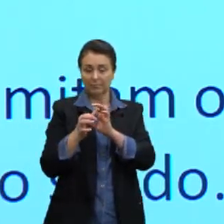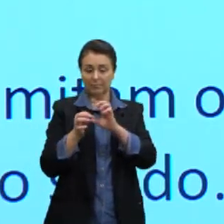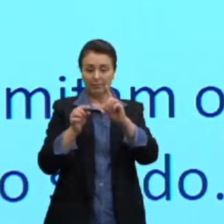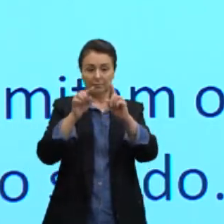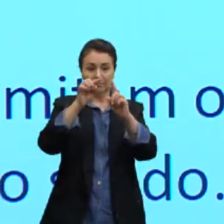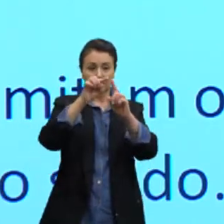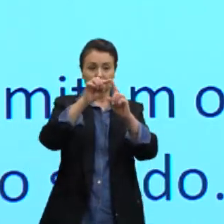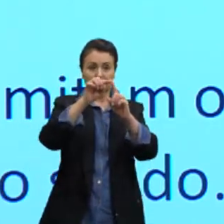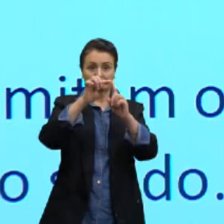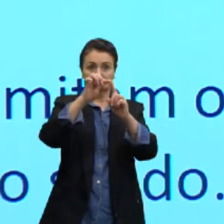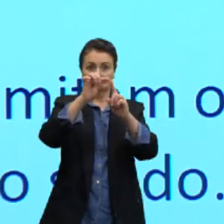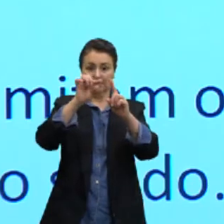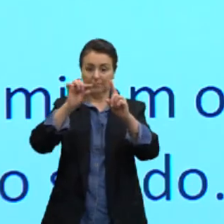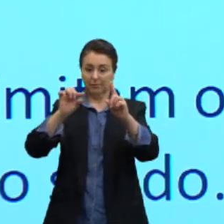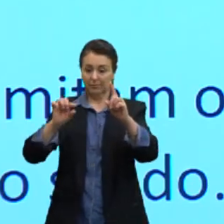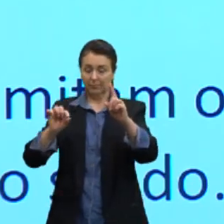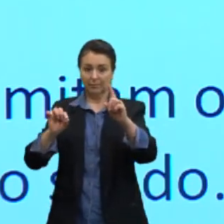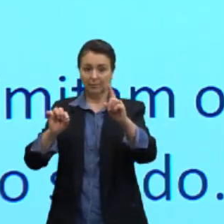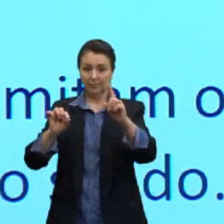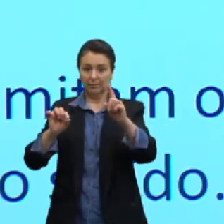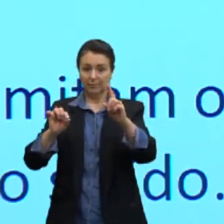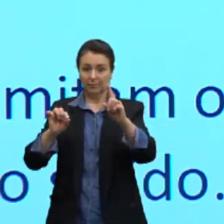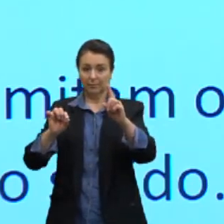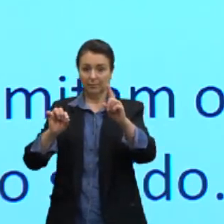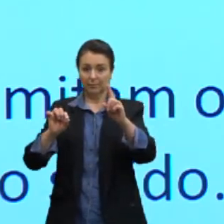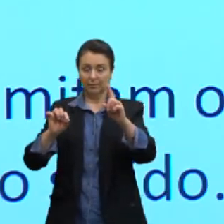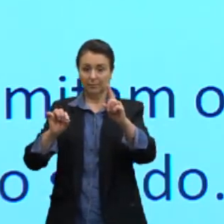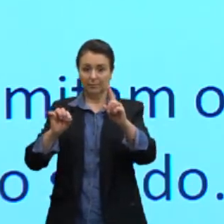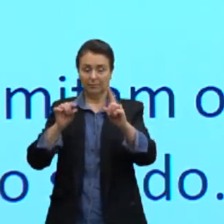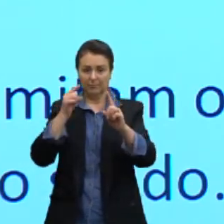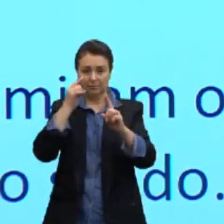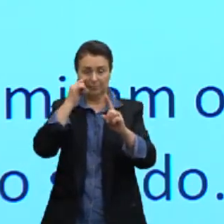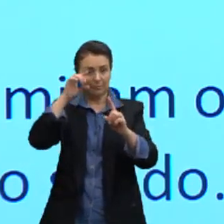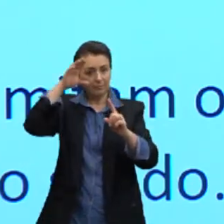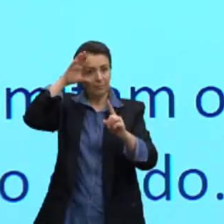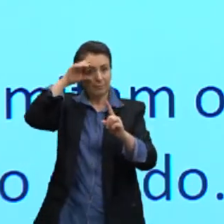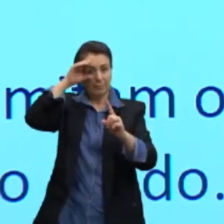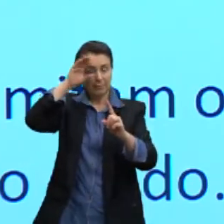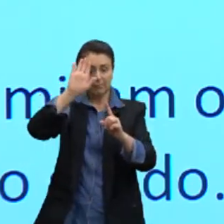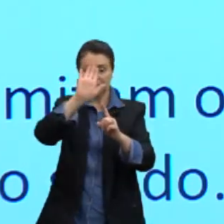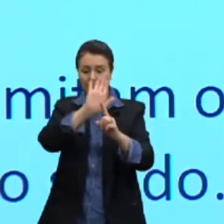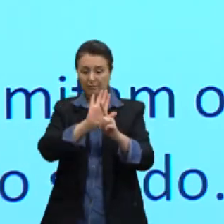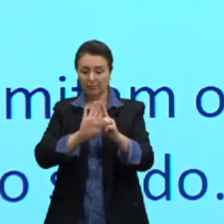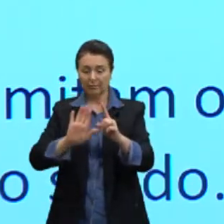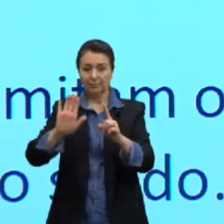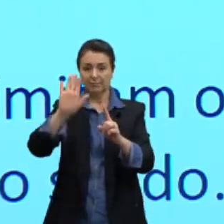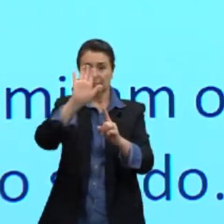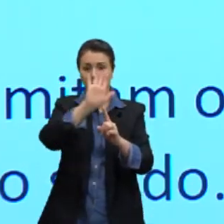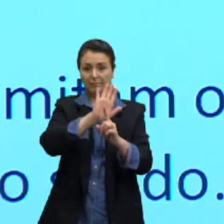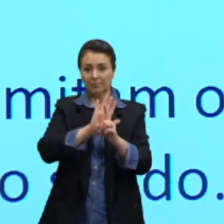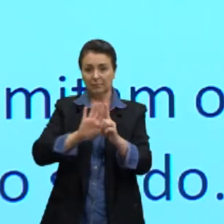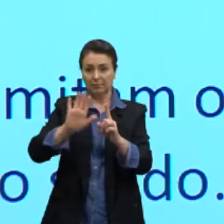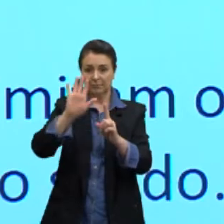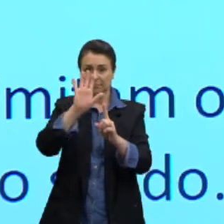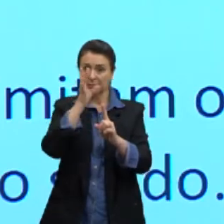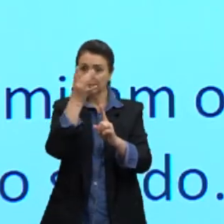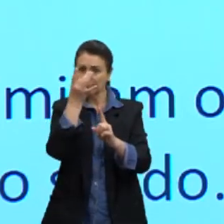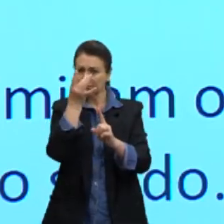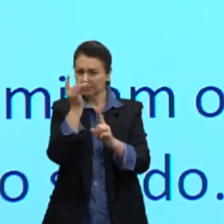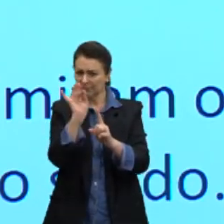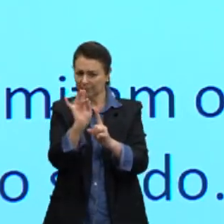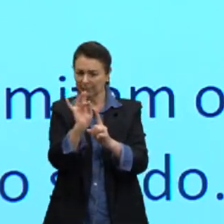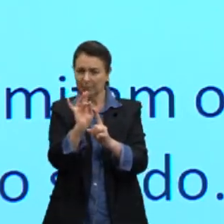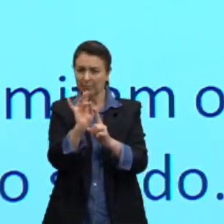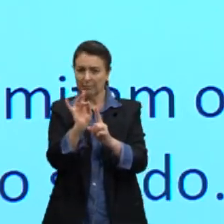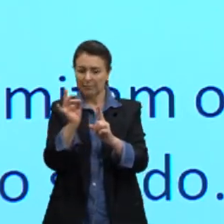ela é comum às duas faces. Então, observem. Tu tem a face, né? Como se eu fosse colar esta face